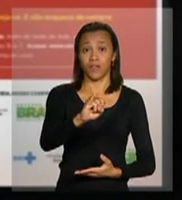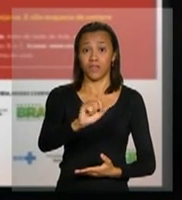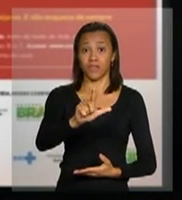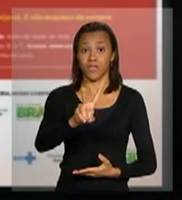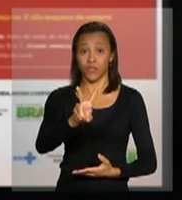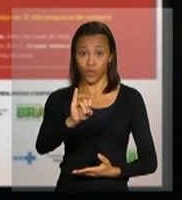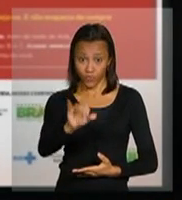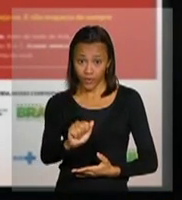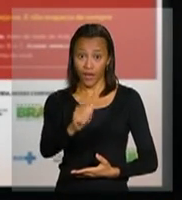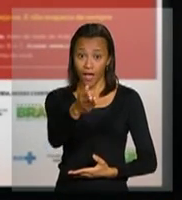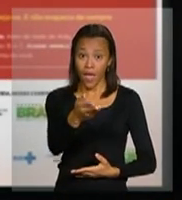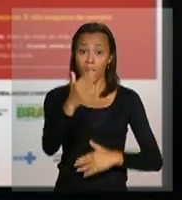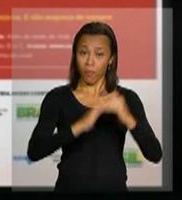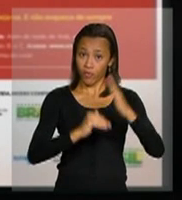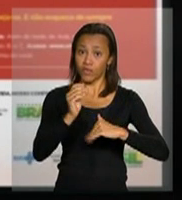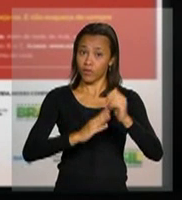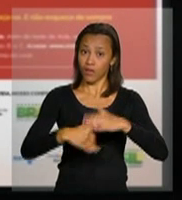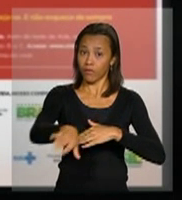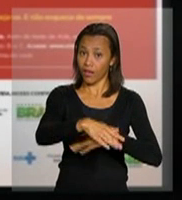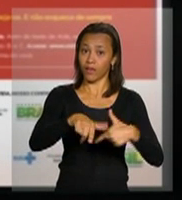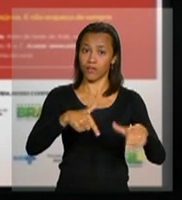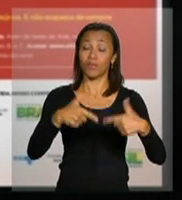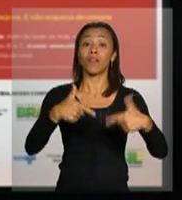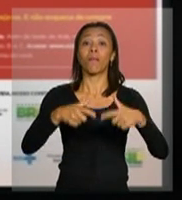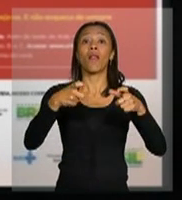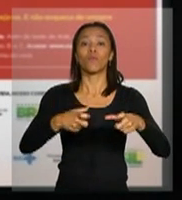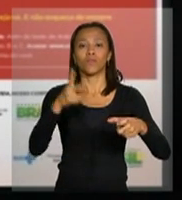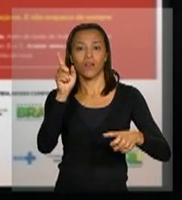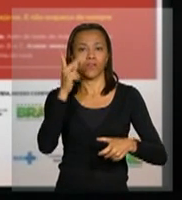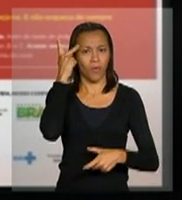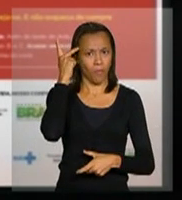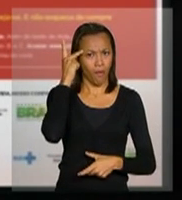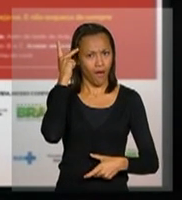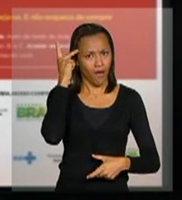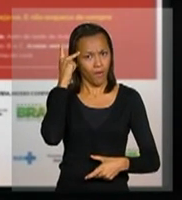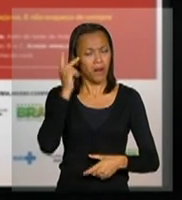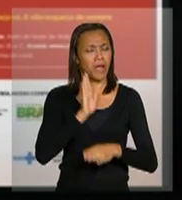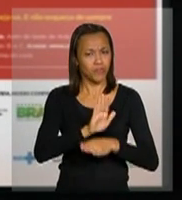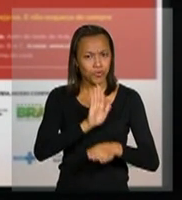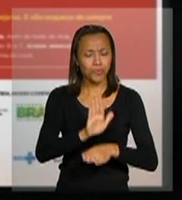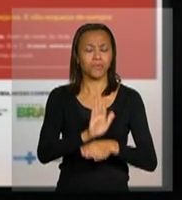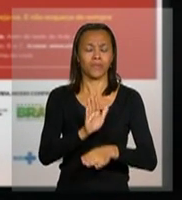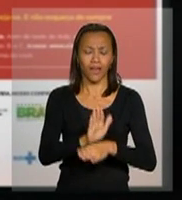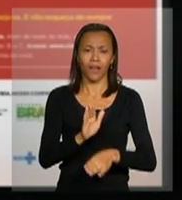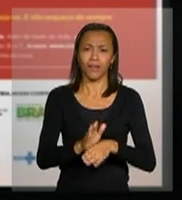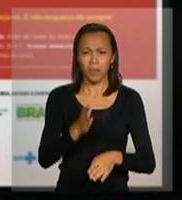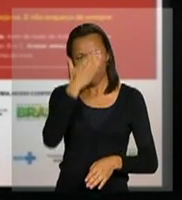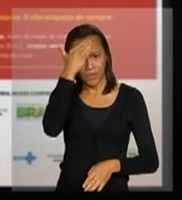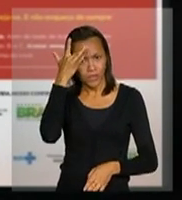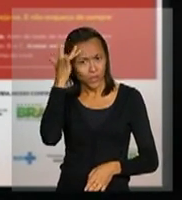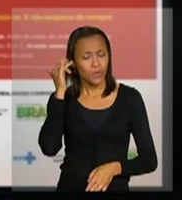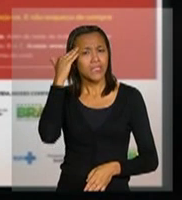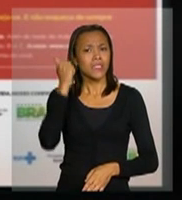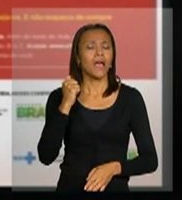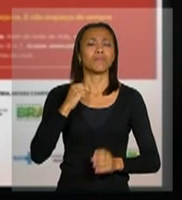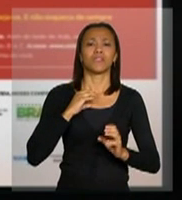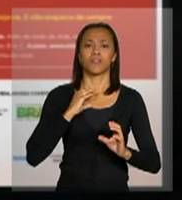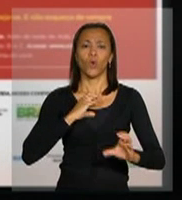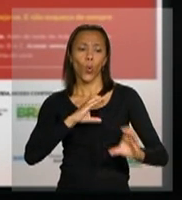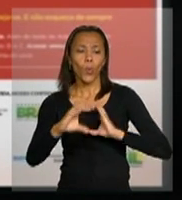dela, Silvia é um profissional de saúde, trabalha em São Paulo conosco há muito tempo, tem uma participação intensa, é pessoa que tem uma capacidade muito grande de comunicação,